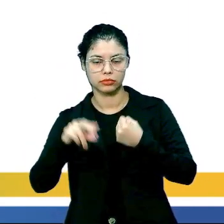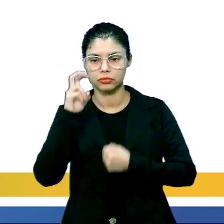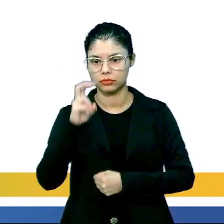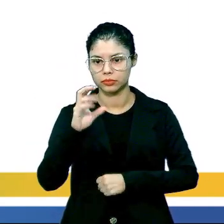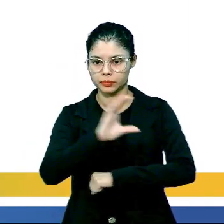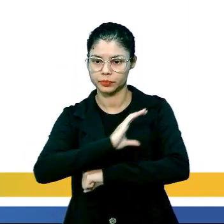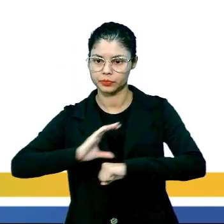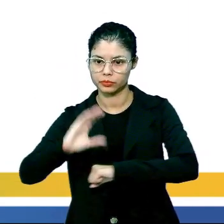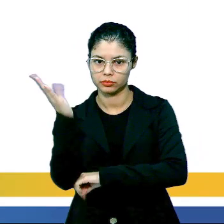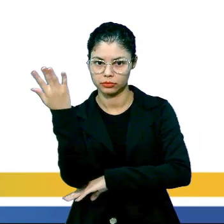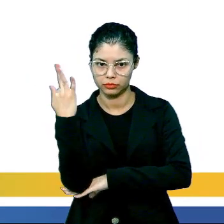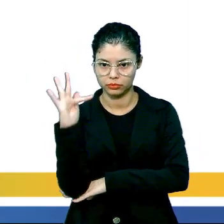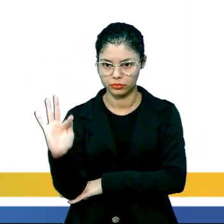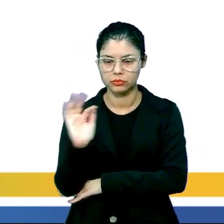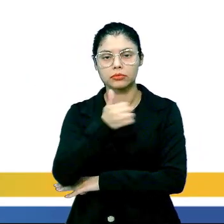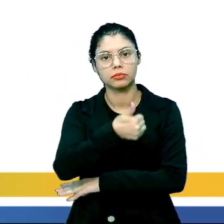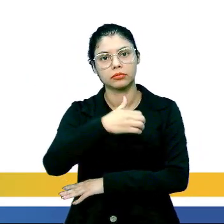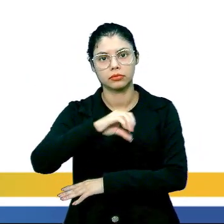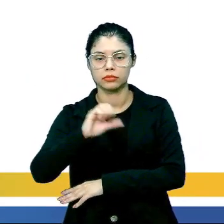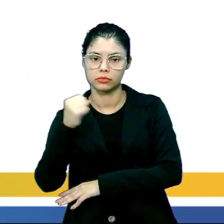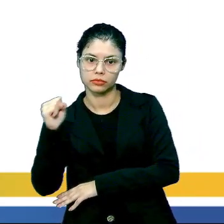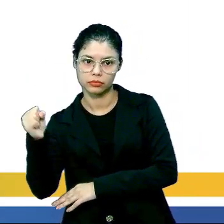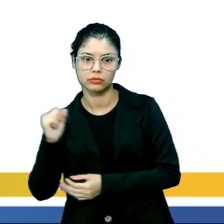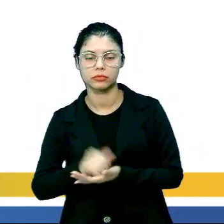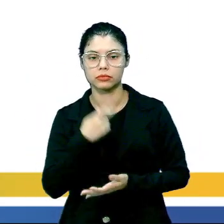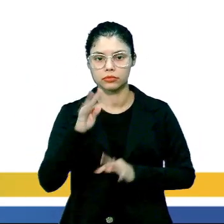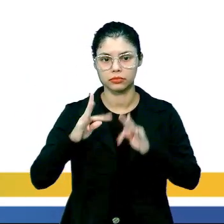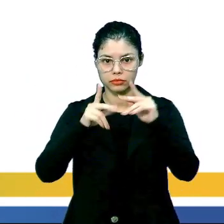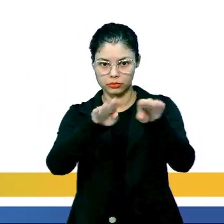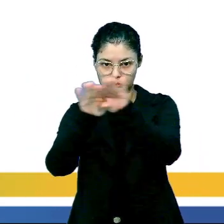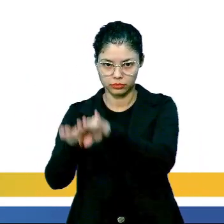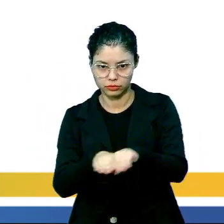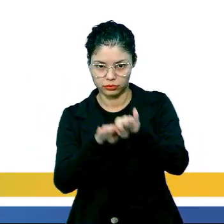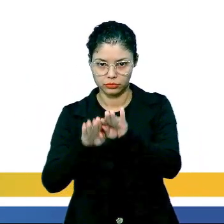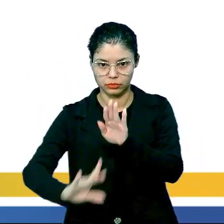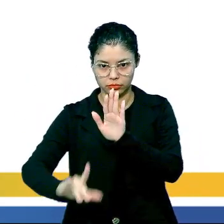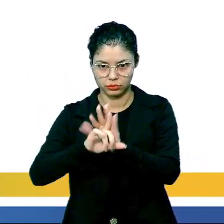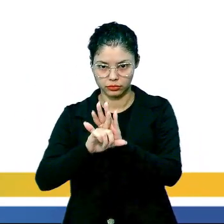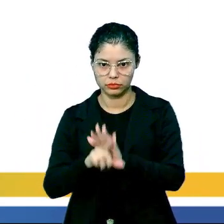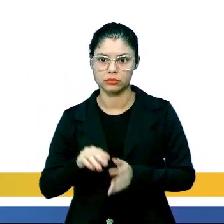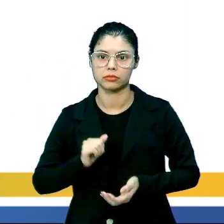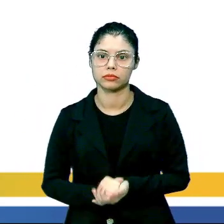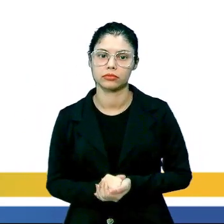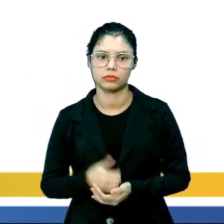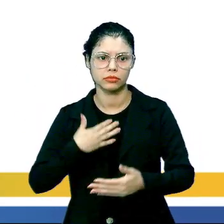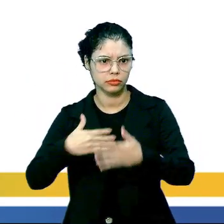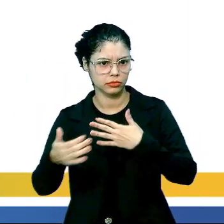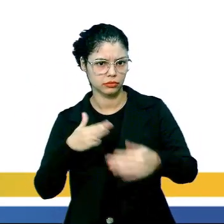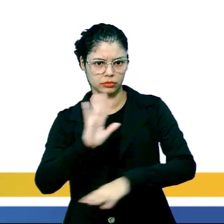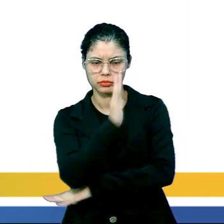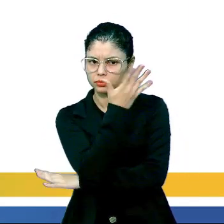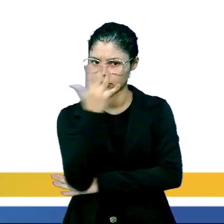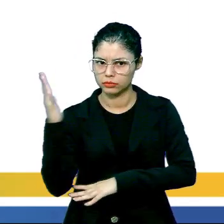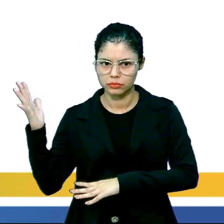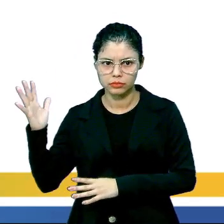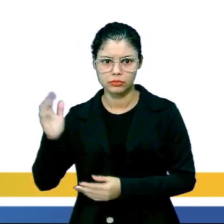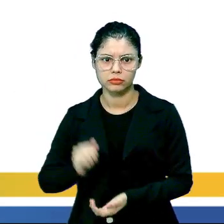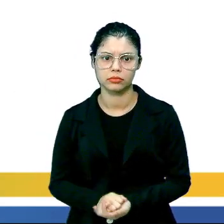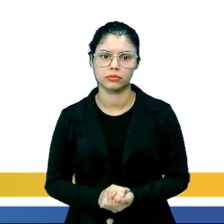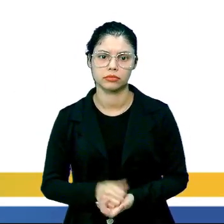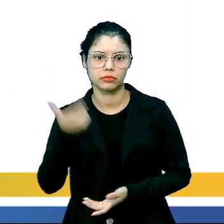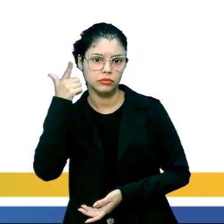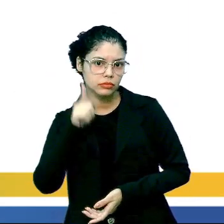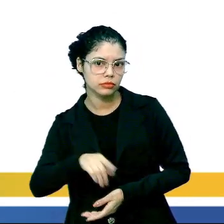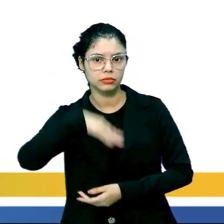Constituição Federal de 88, em que diz que todos somos iguais perante a lei, sem distinção de